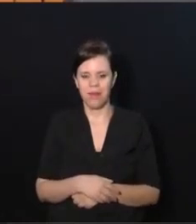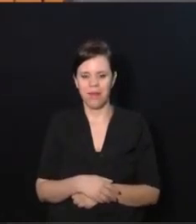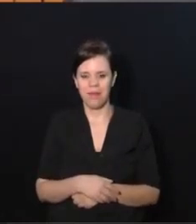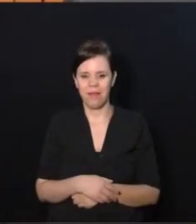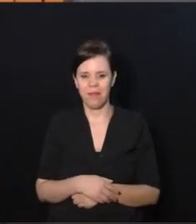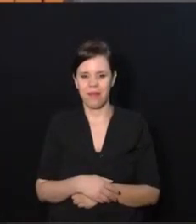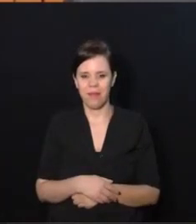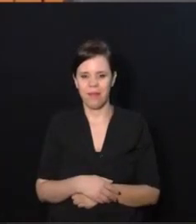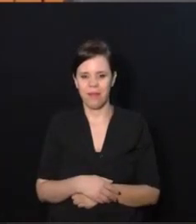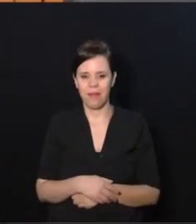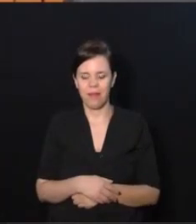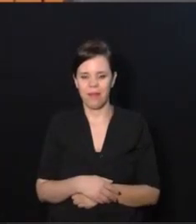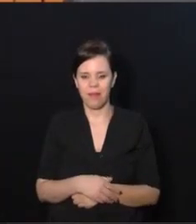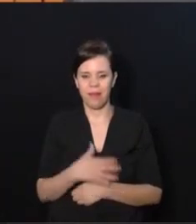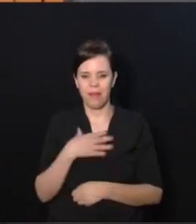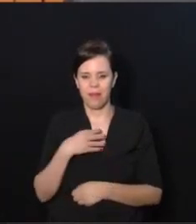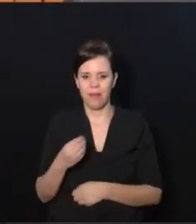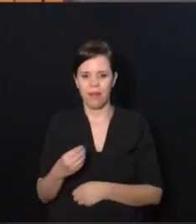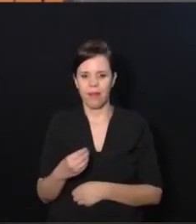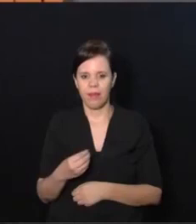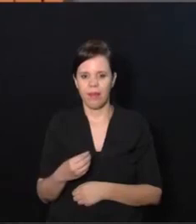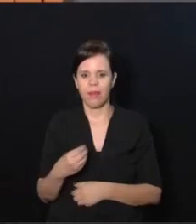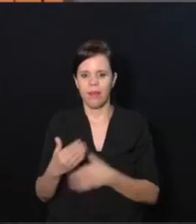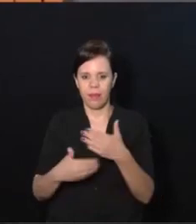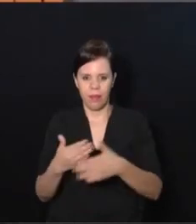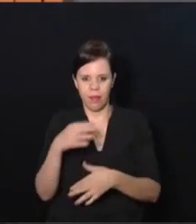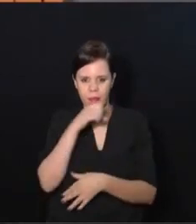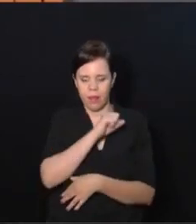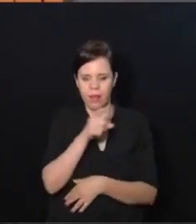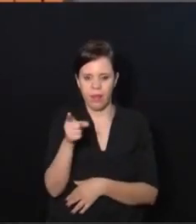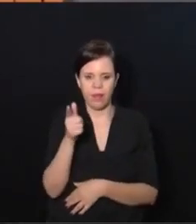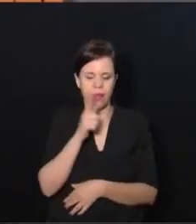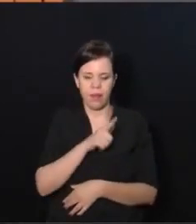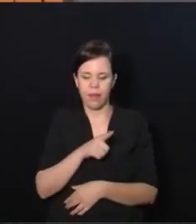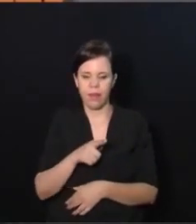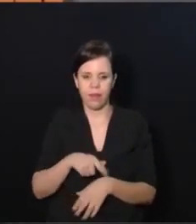Aqui é a história da filha. Eu vou andar um pouquinho mais rápido senão vocês vão